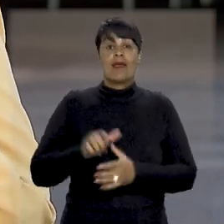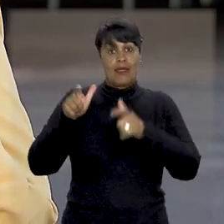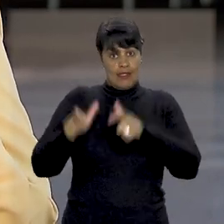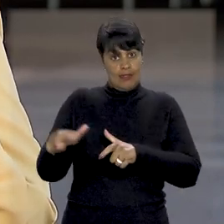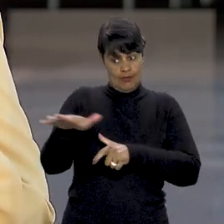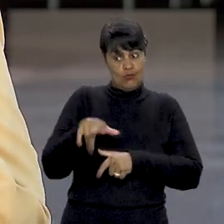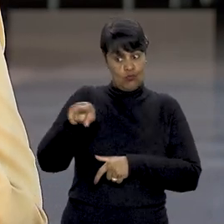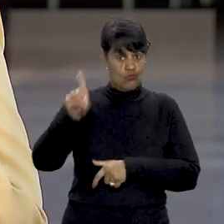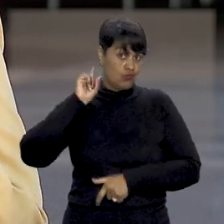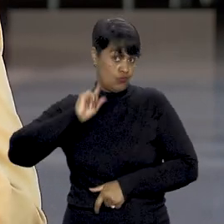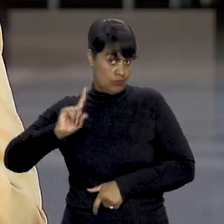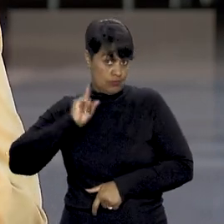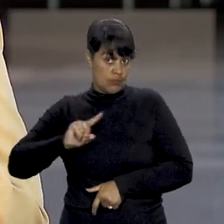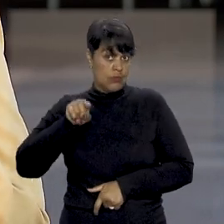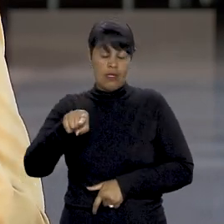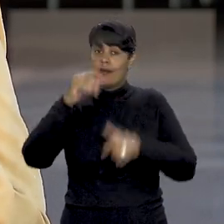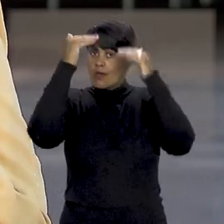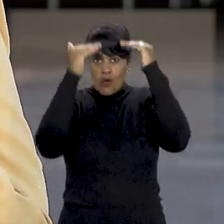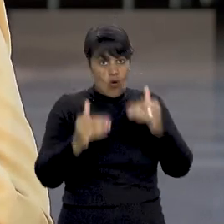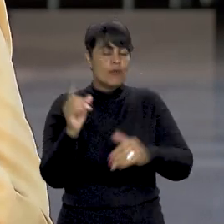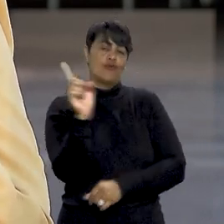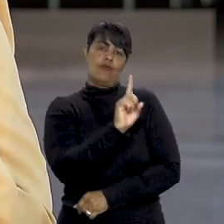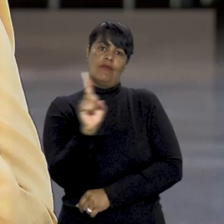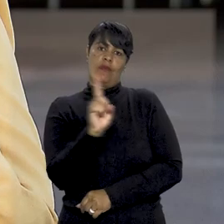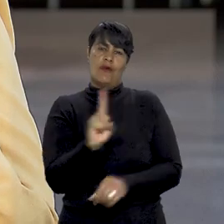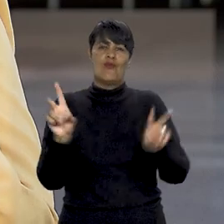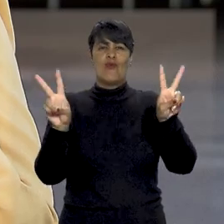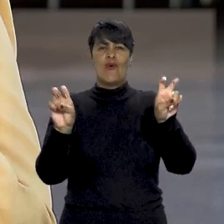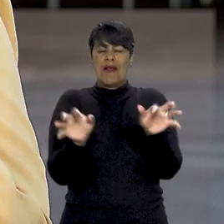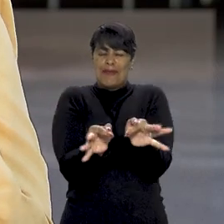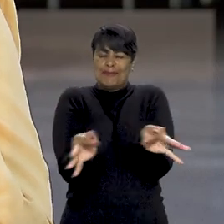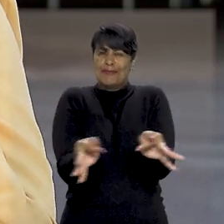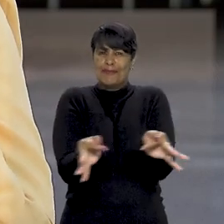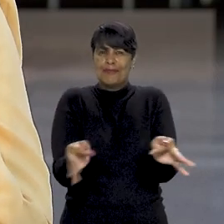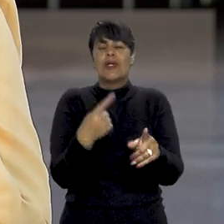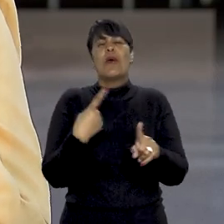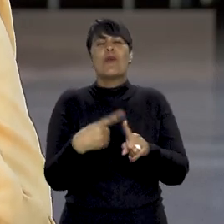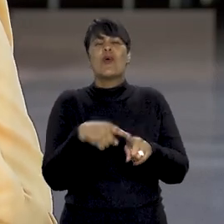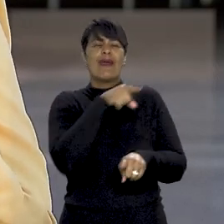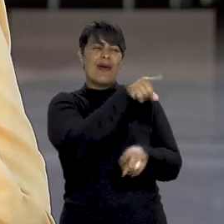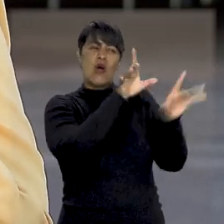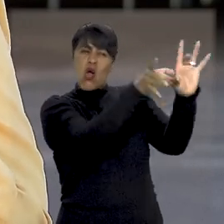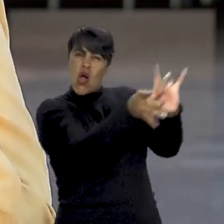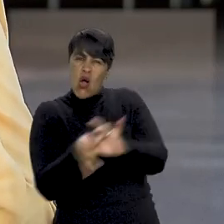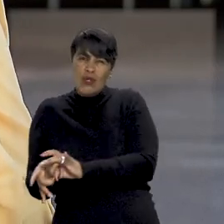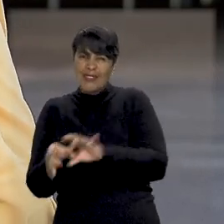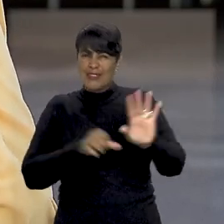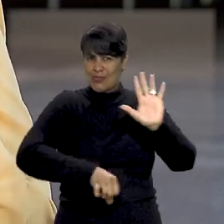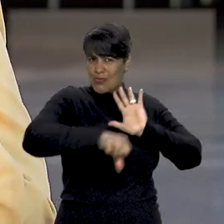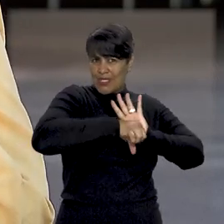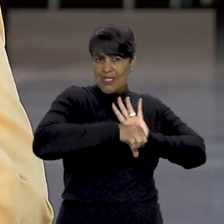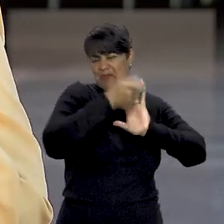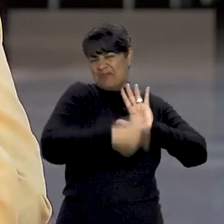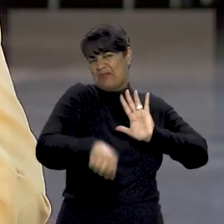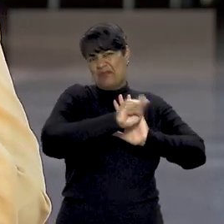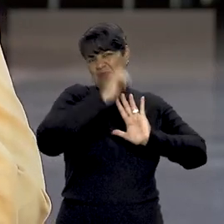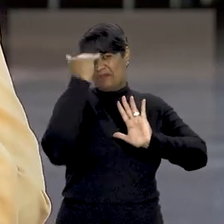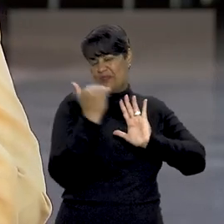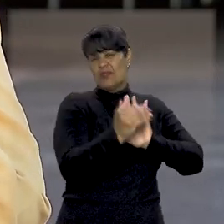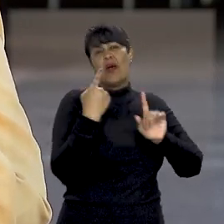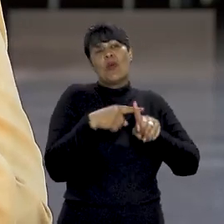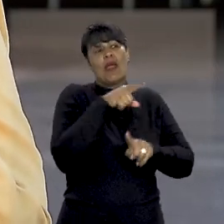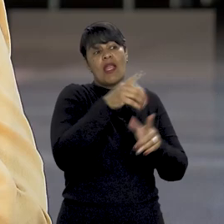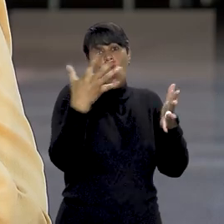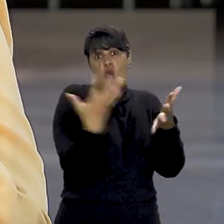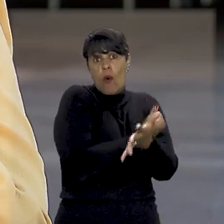deixou de aplicar o princípio da insignificância pelo peculiar contexto da ação criminosa, já que o indivíduo subtraiu